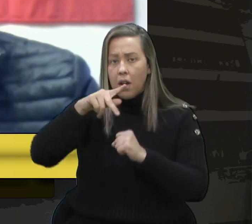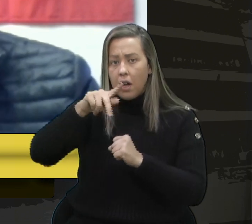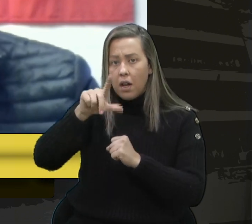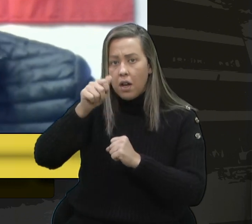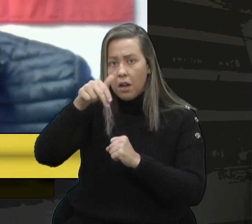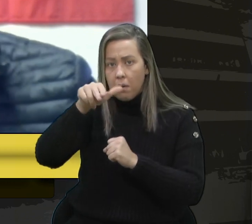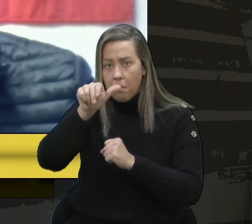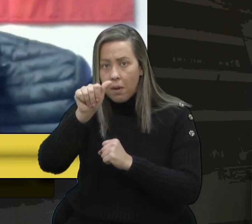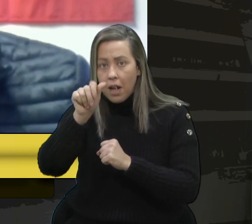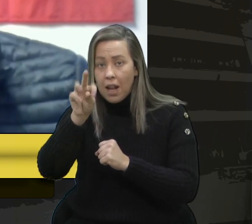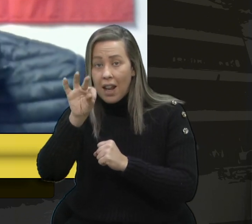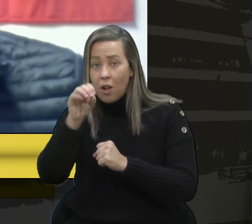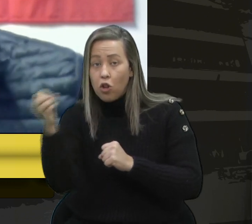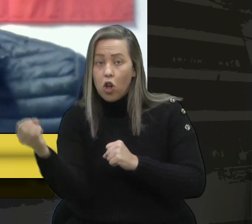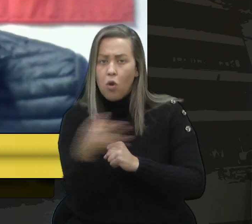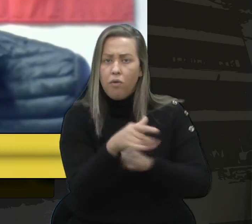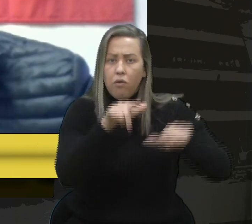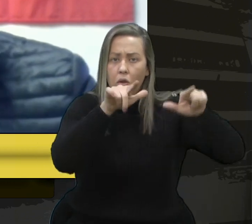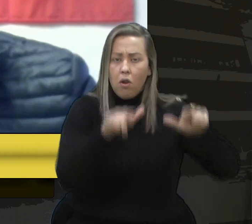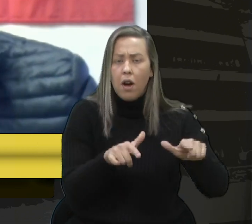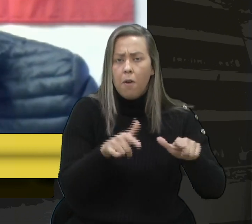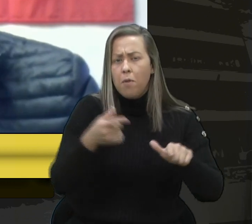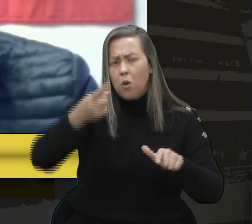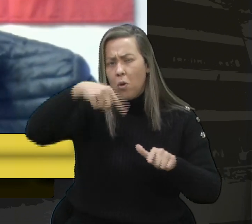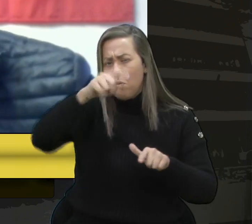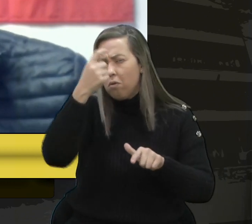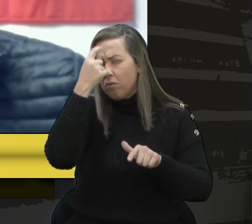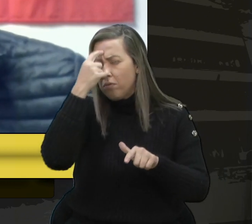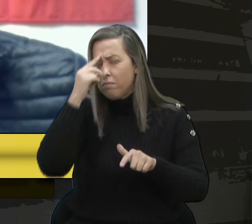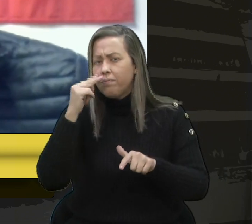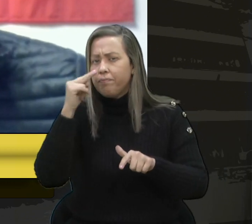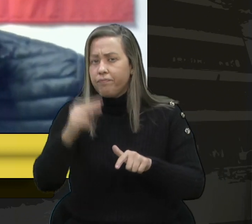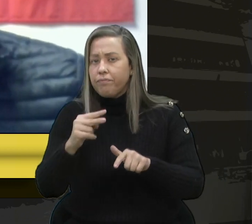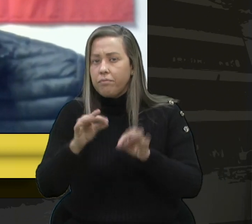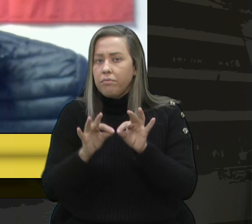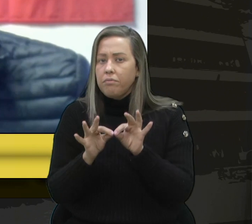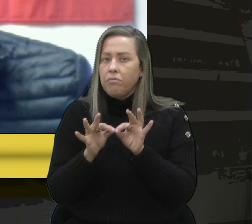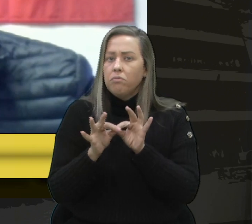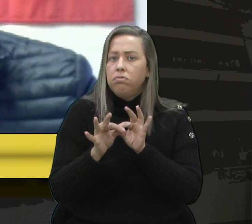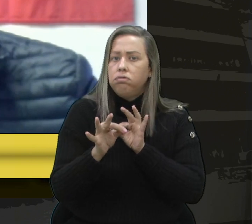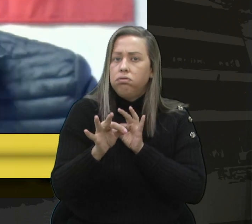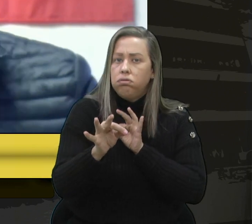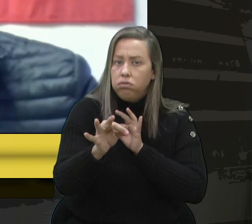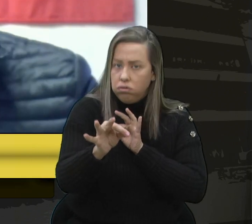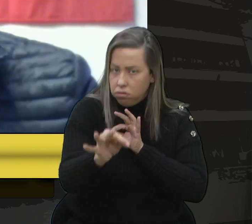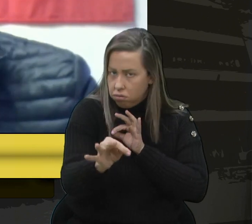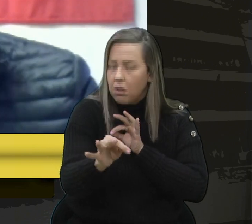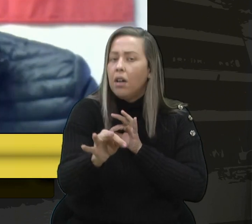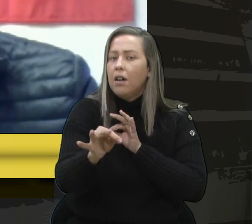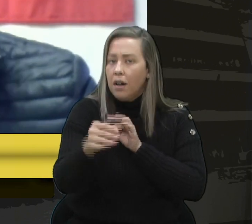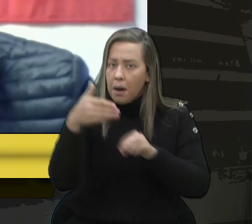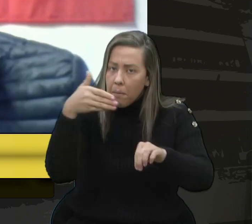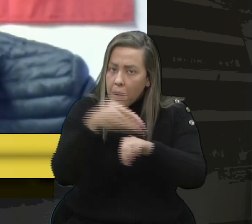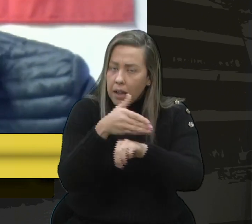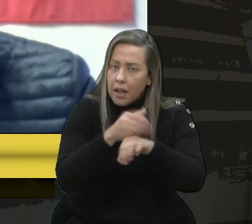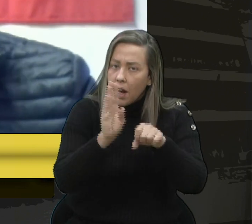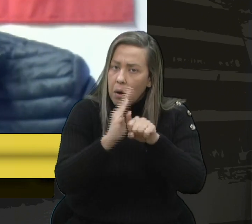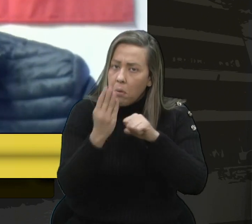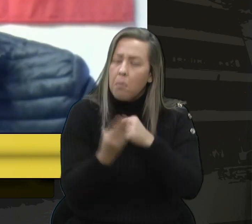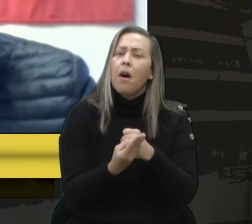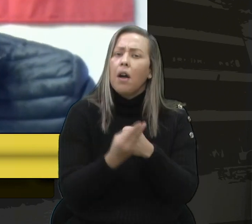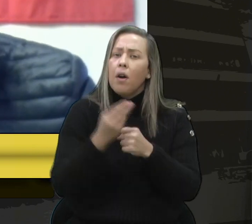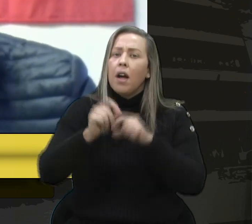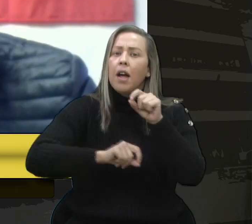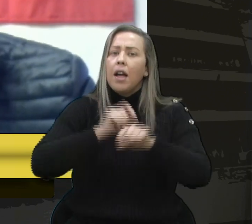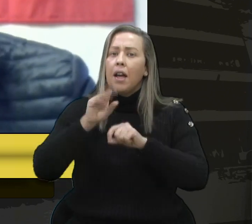em novo local. Como vocês podem ver, é longo este caminho para a readequação do acesso ao Planalto. Quem passa